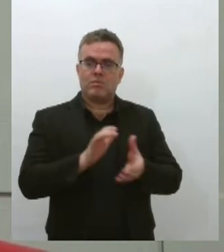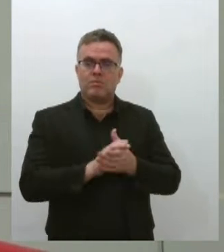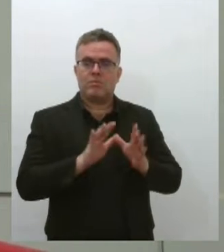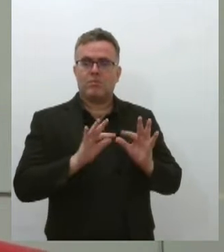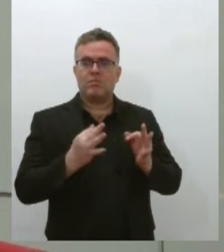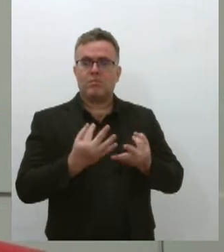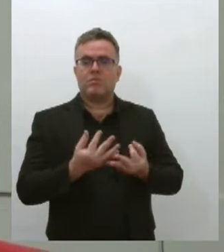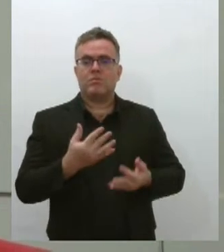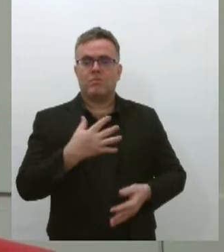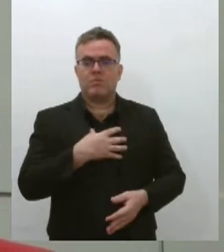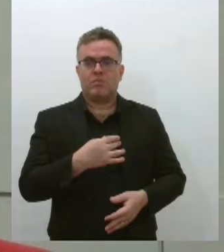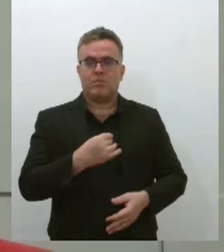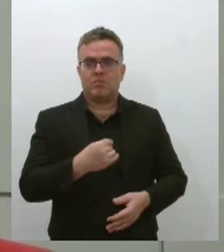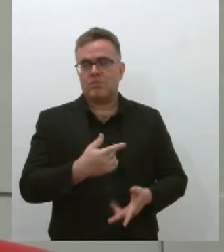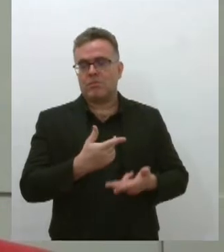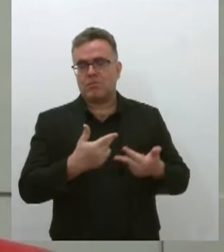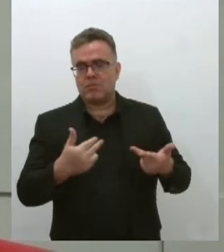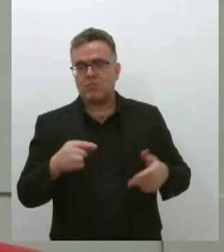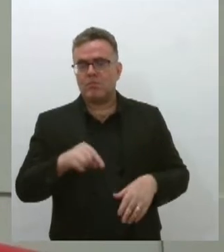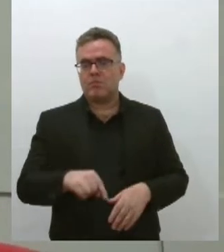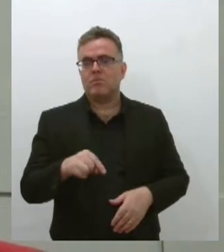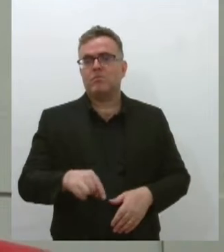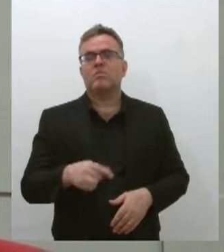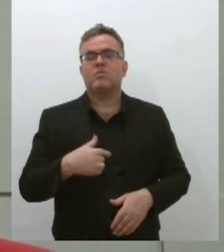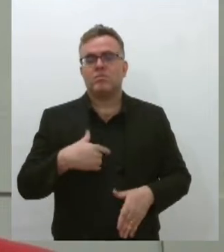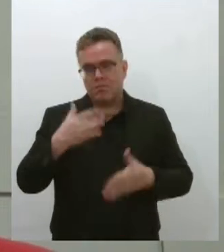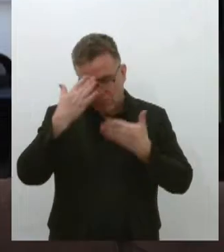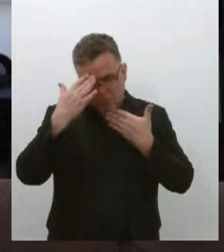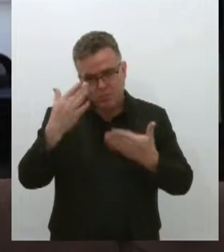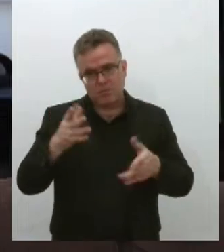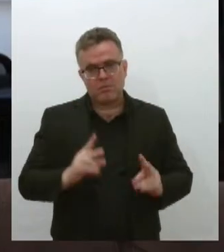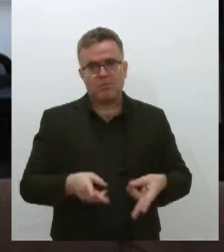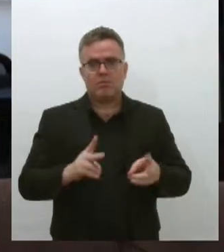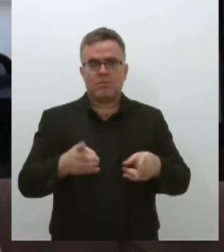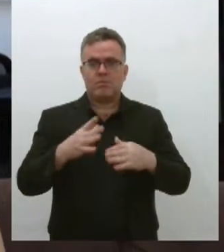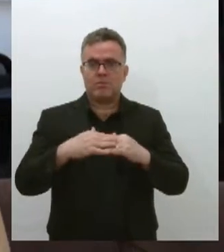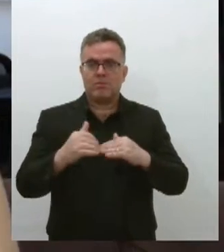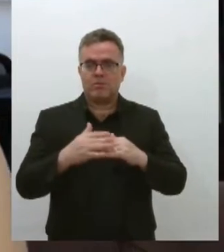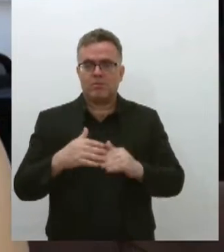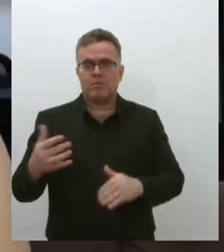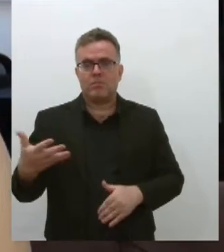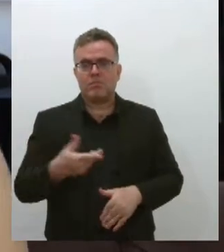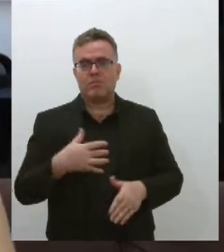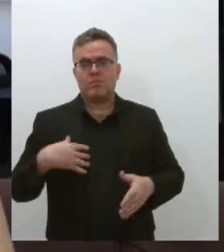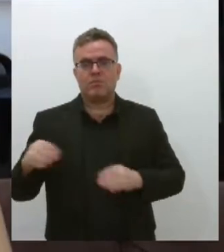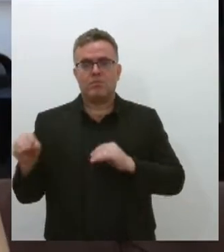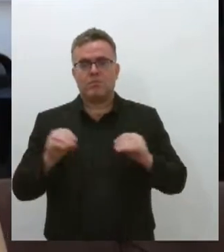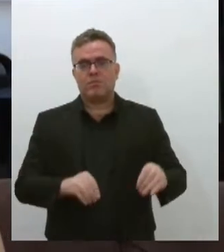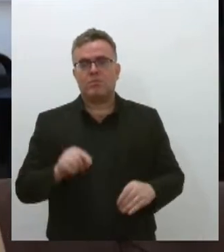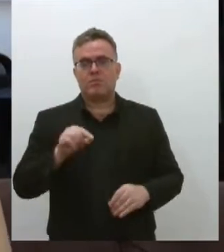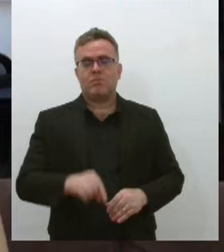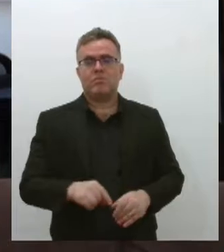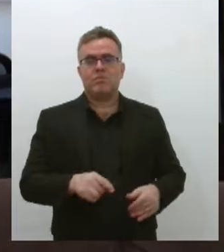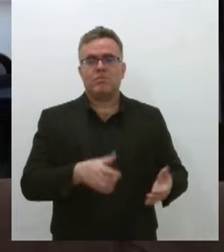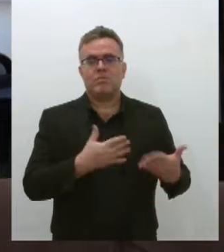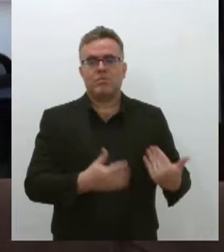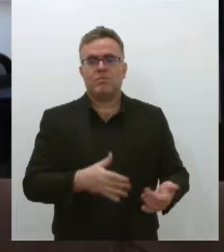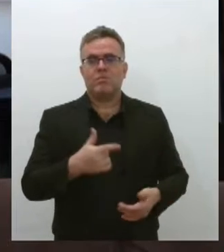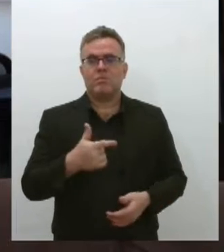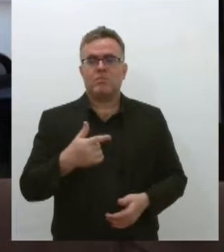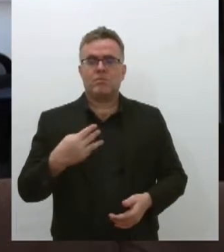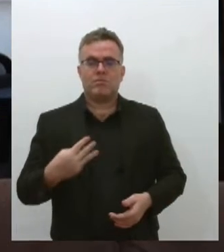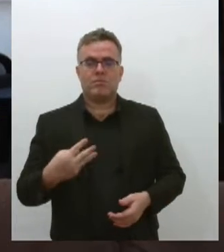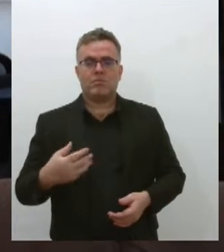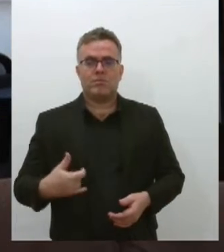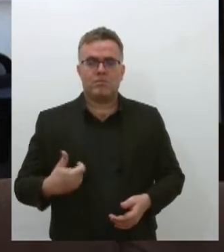eu estou aqui, grato, por o Estado estar me abraçando mais uma vez. Quando eu vim para cá, eu era bastante nova, tinha 23 anos. Então, realmente eu tinha